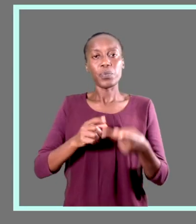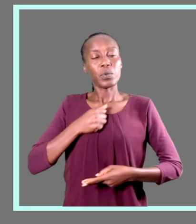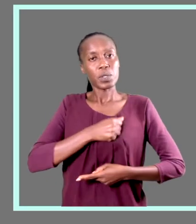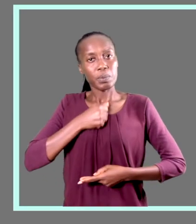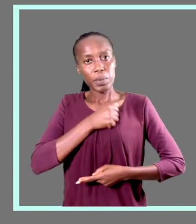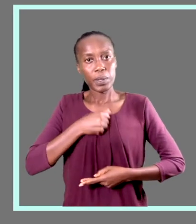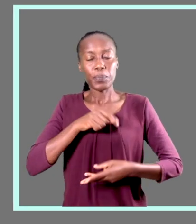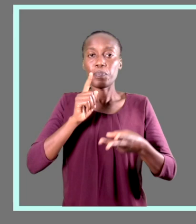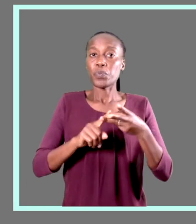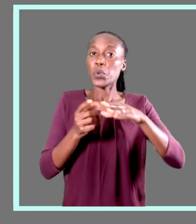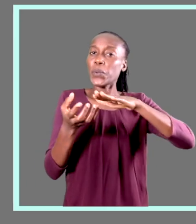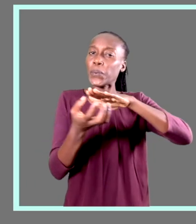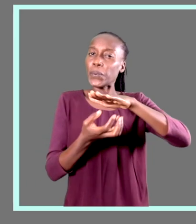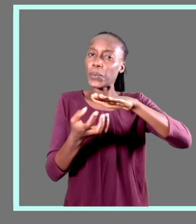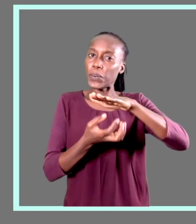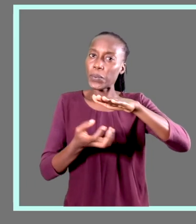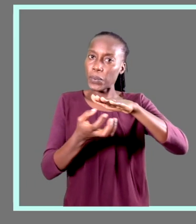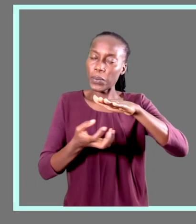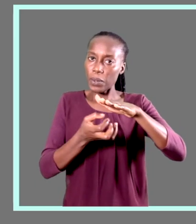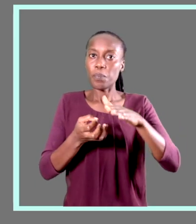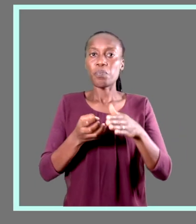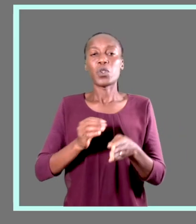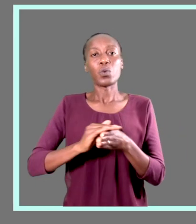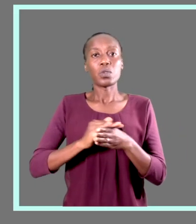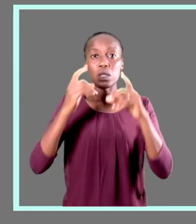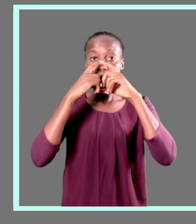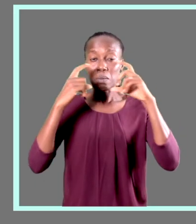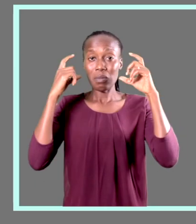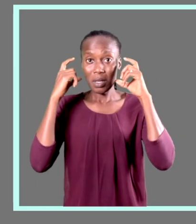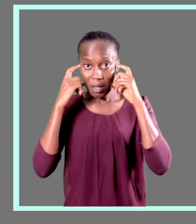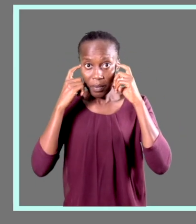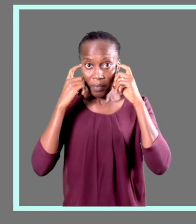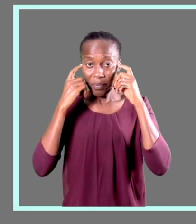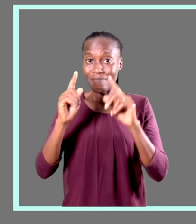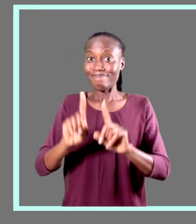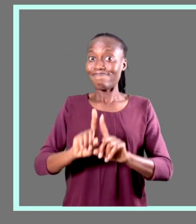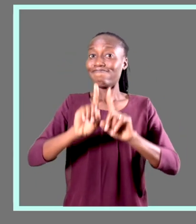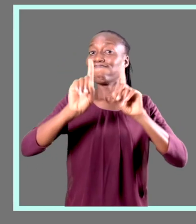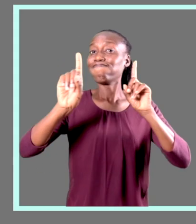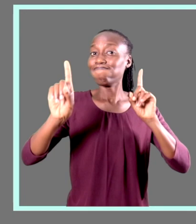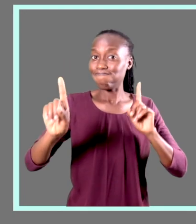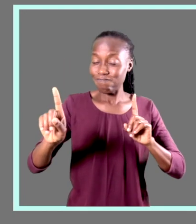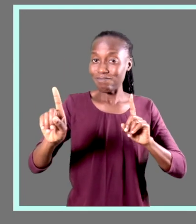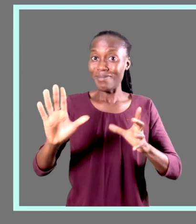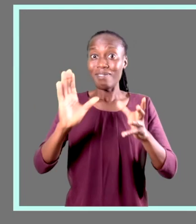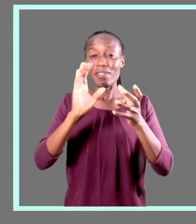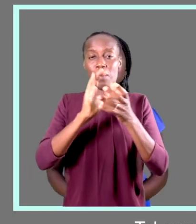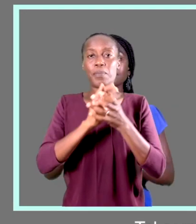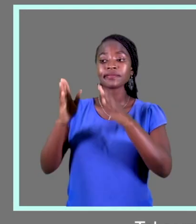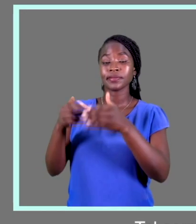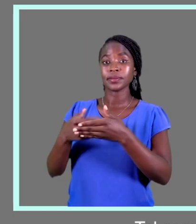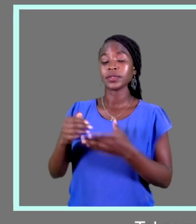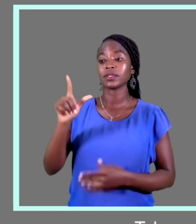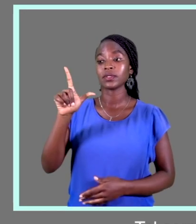mãos com sabão ou com cinza, usar a máscara, ficar distante com os amigos.